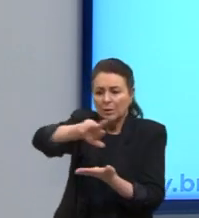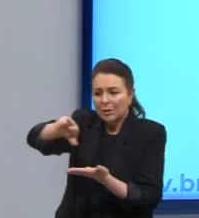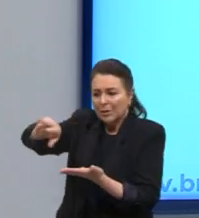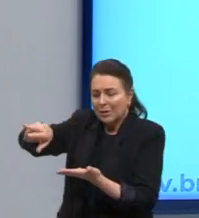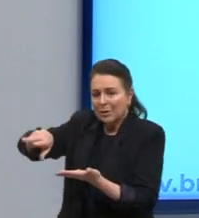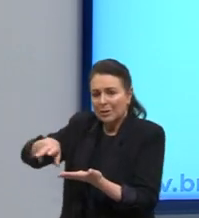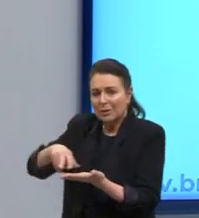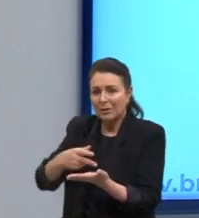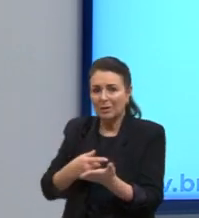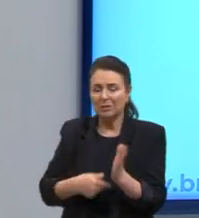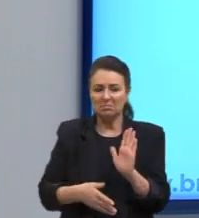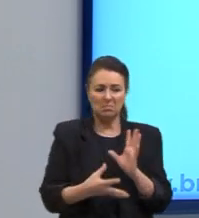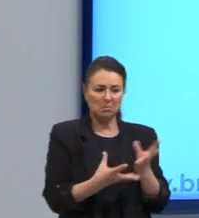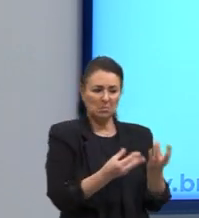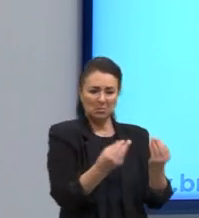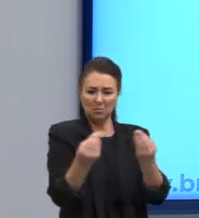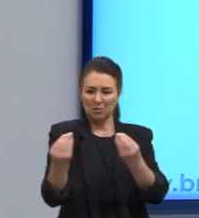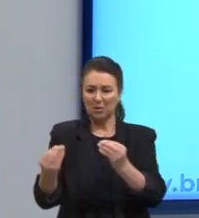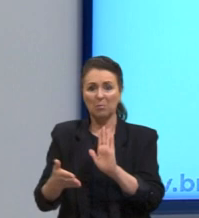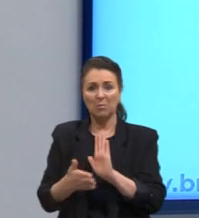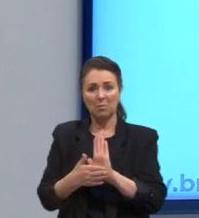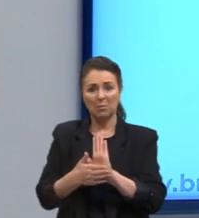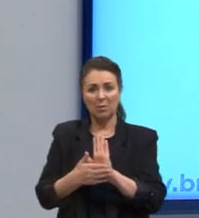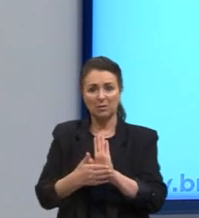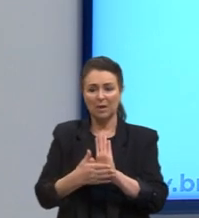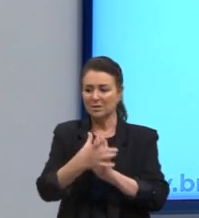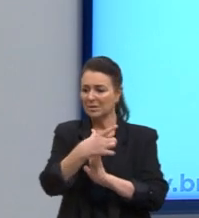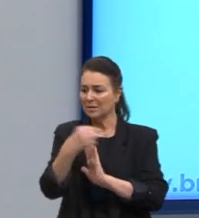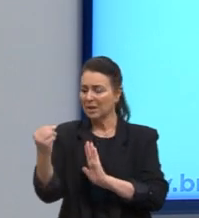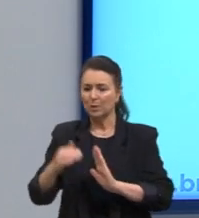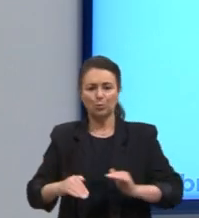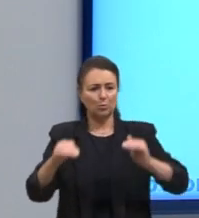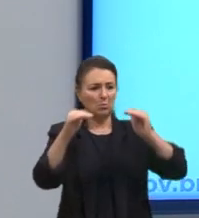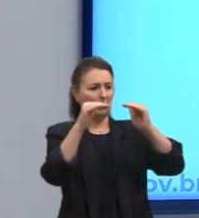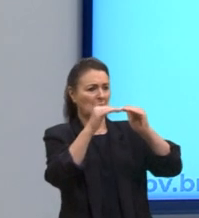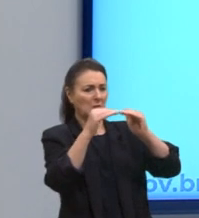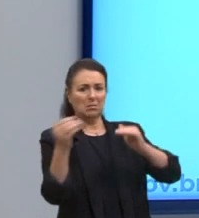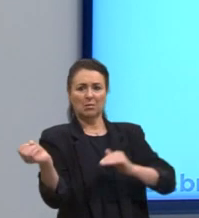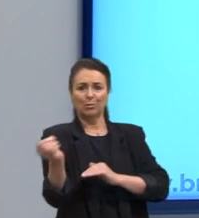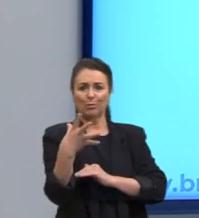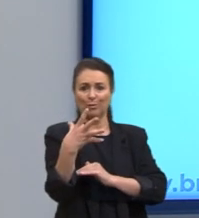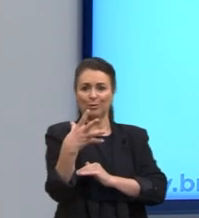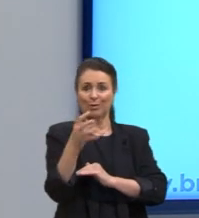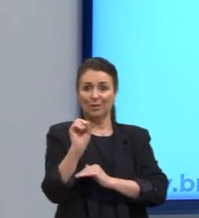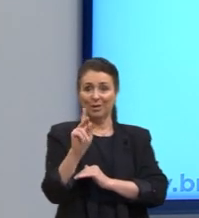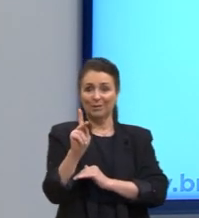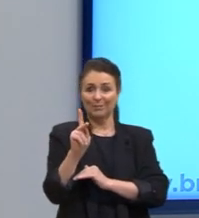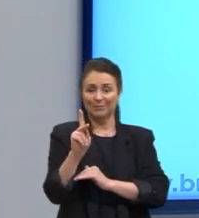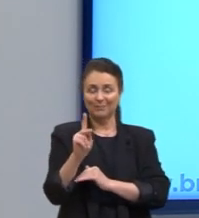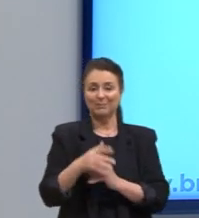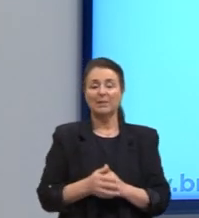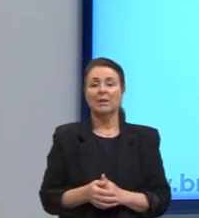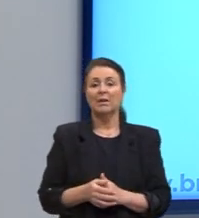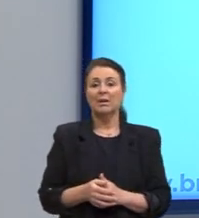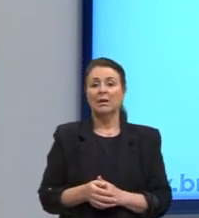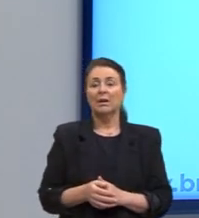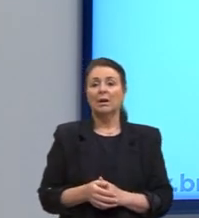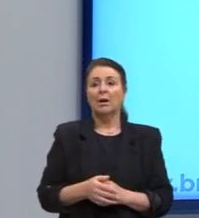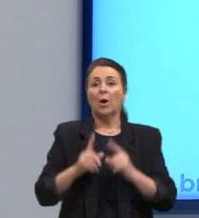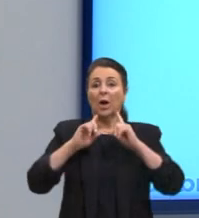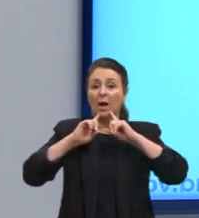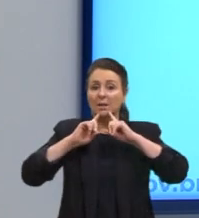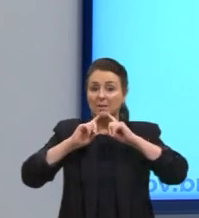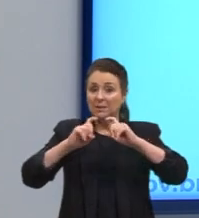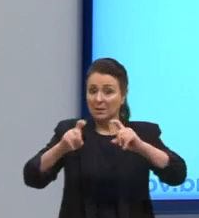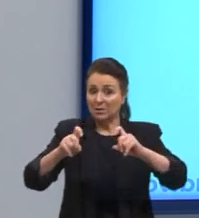que é uma proposta da pós-modernidade. Sair desses padrões modernos. Ok? Olha, algumas críticas da